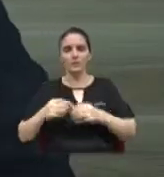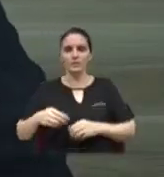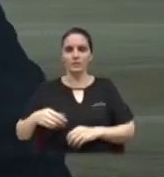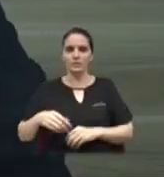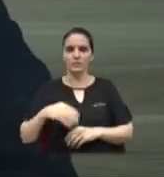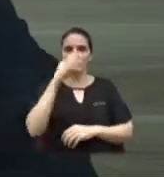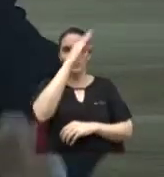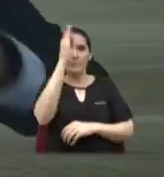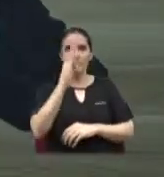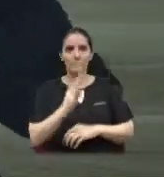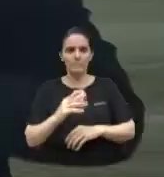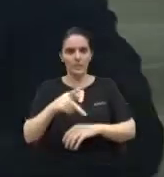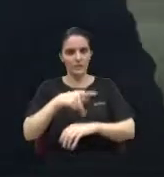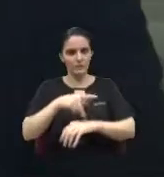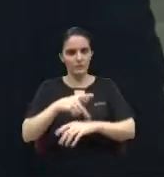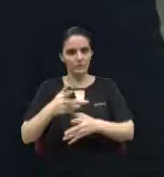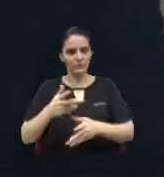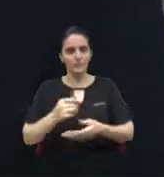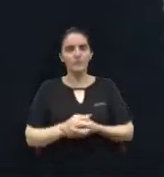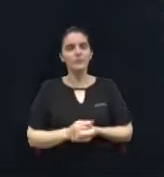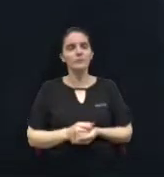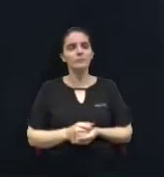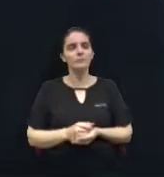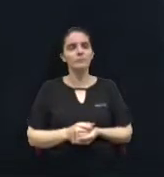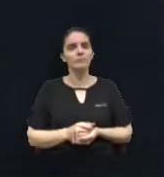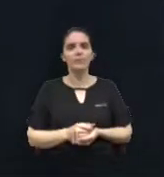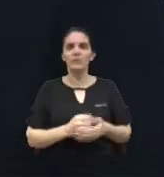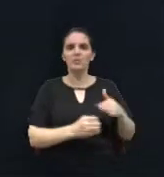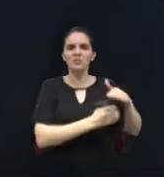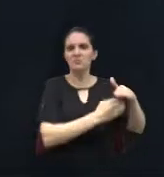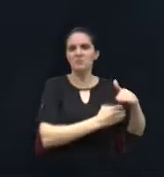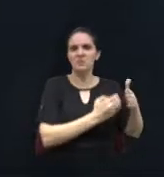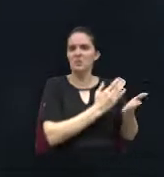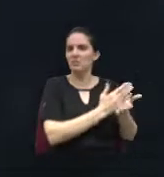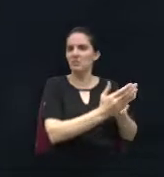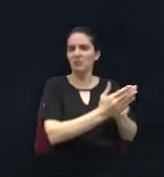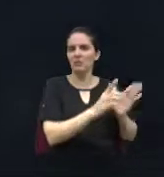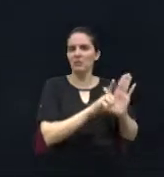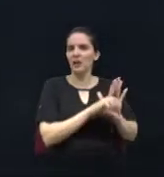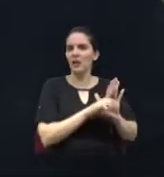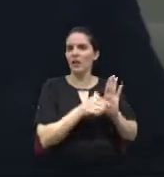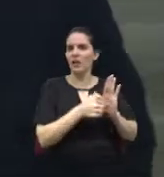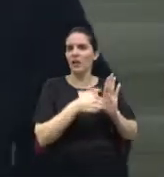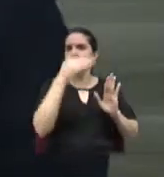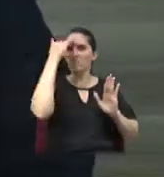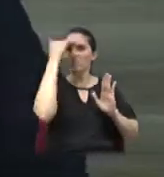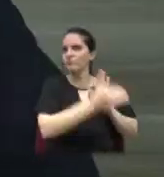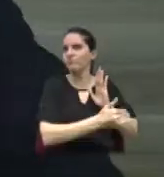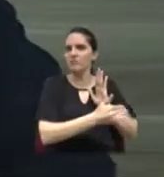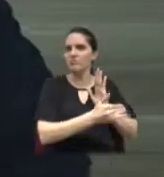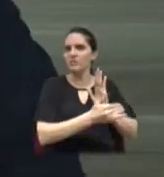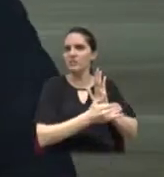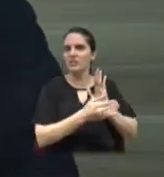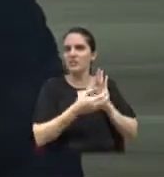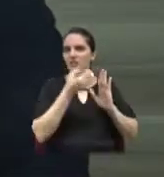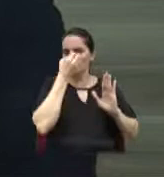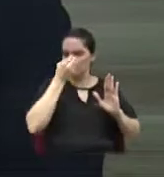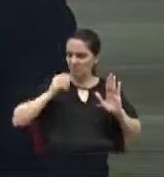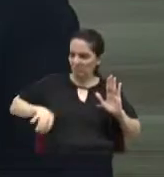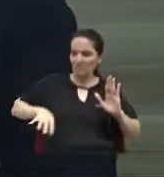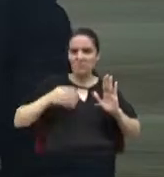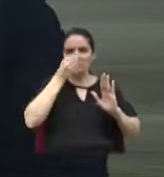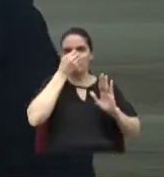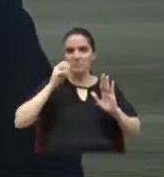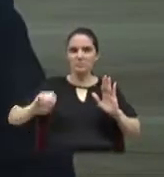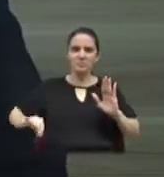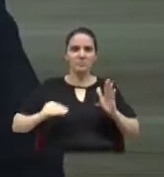o cidadão abre uma empresa ali e não quer saber das leis do próximo. Simplesmente começa a funcionar,